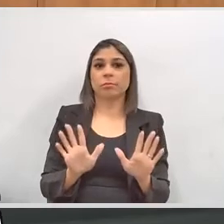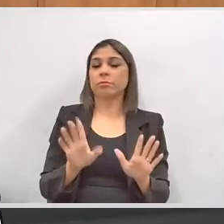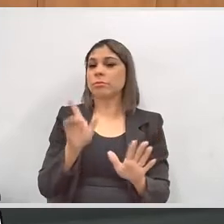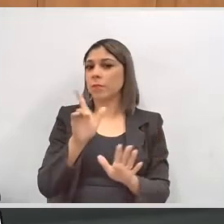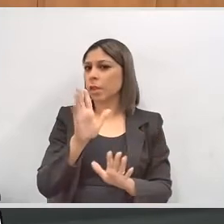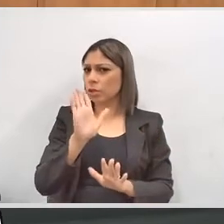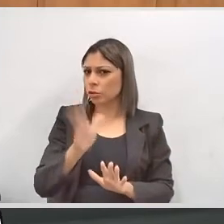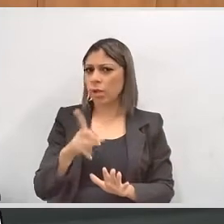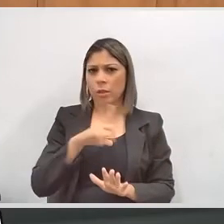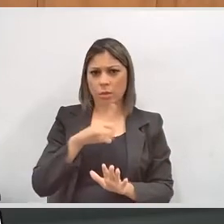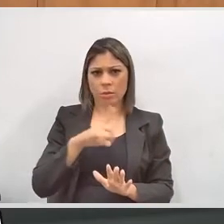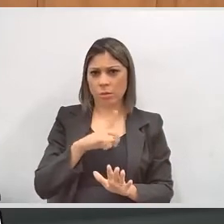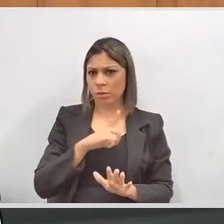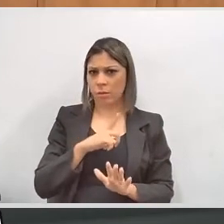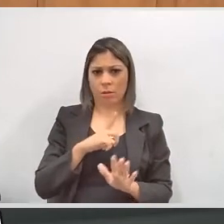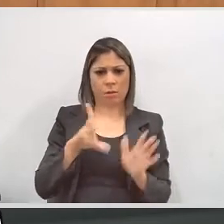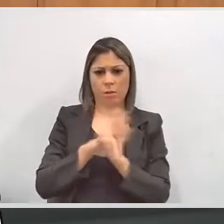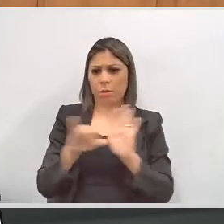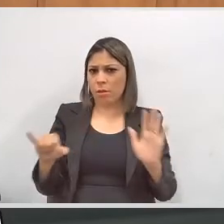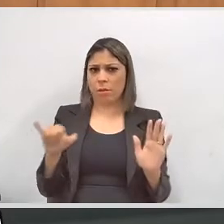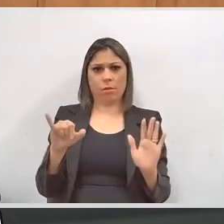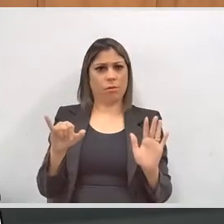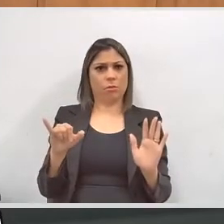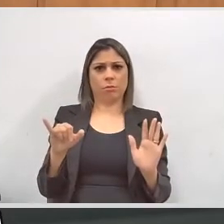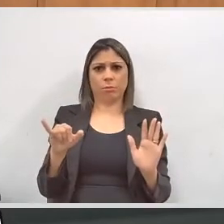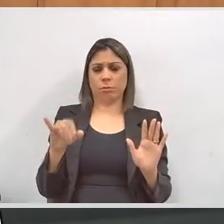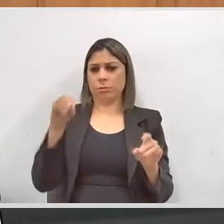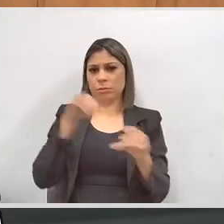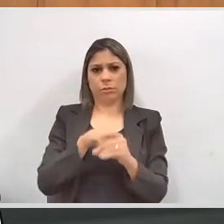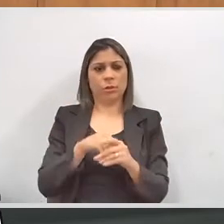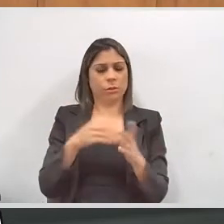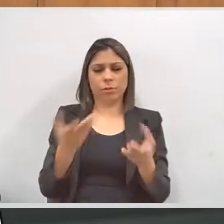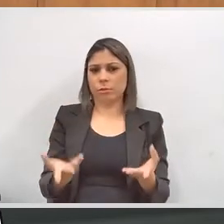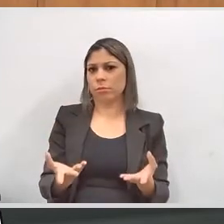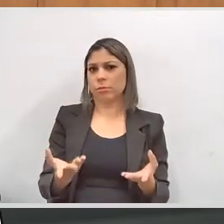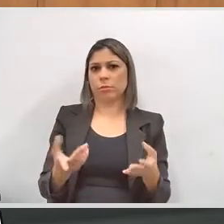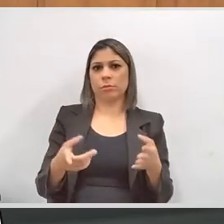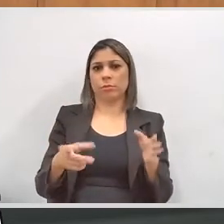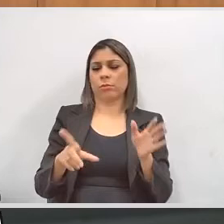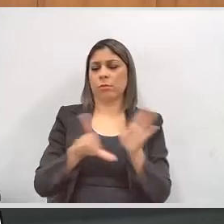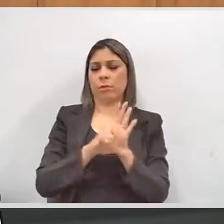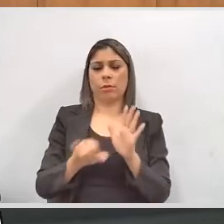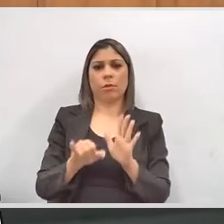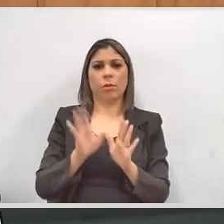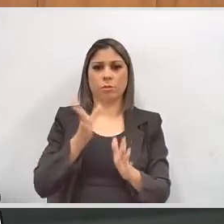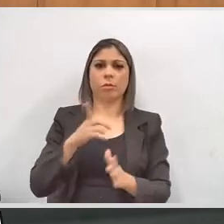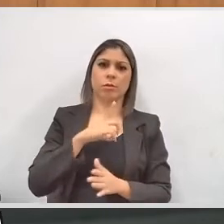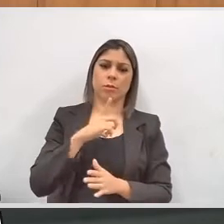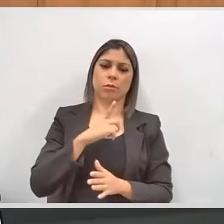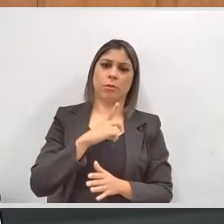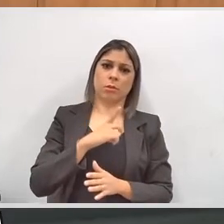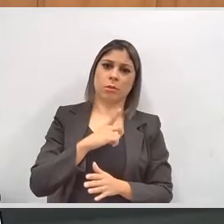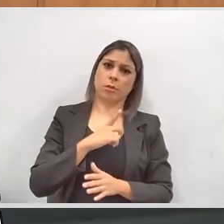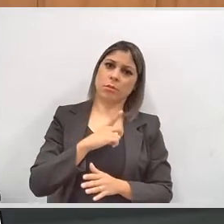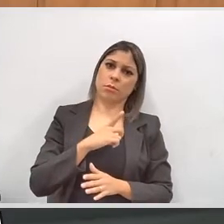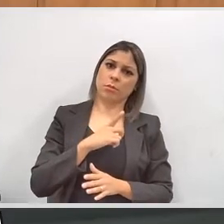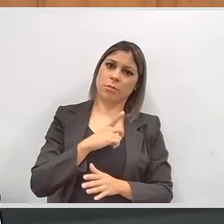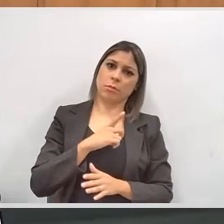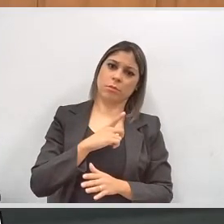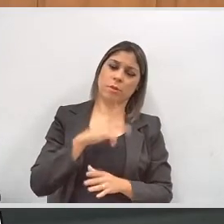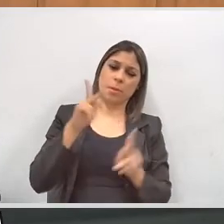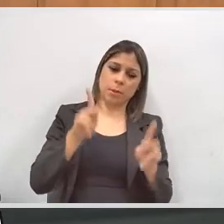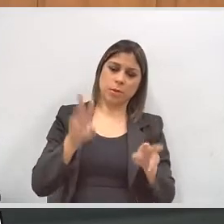Sim, já é uma prioridade regularmente concedida dentro do estatuto da pessoa com deficiência. Já há esse cuidado e essa